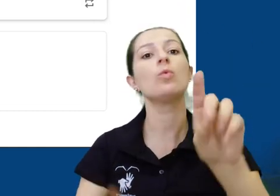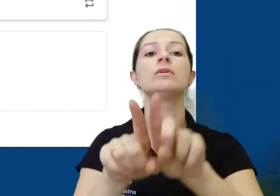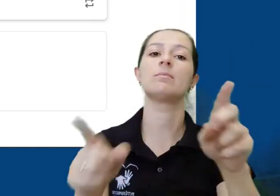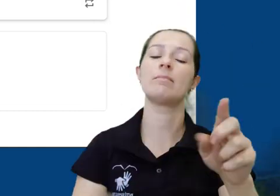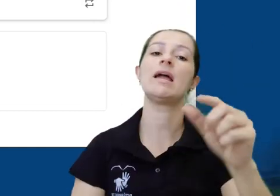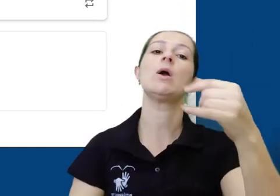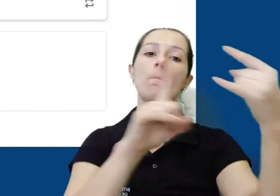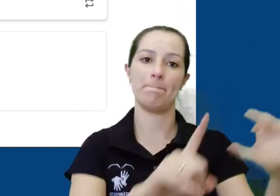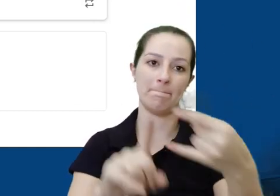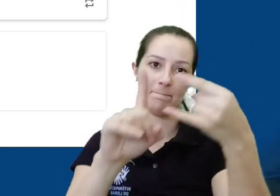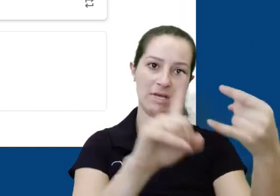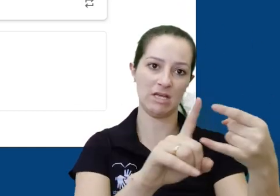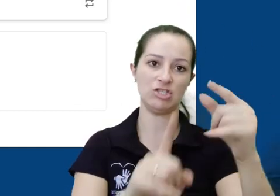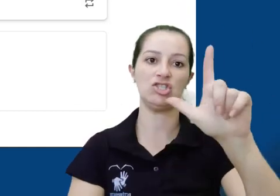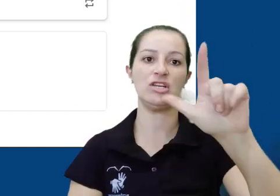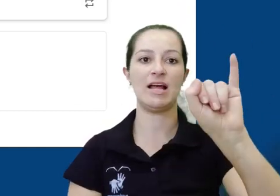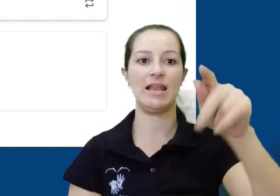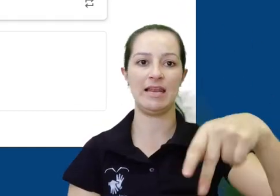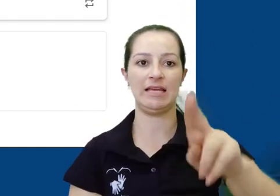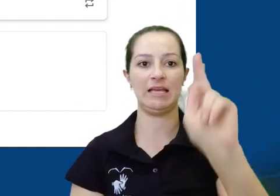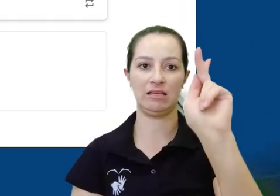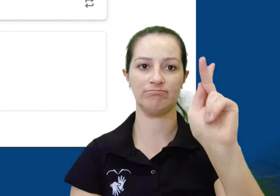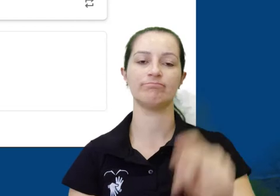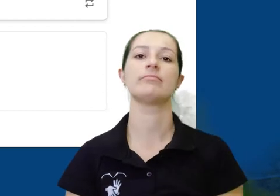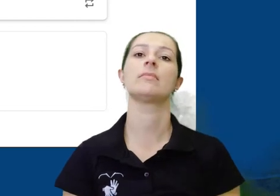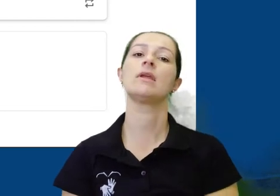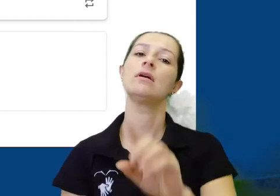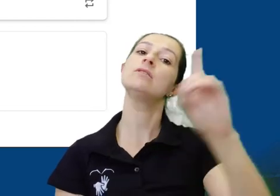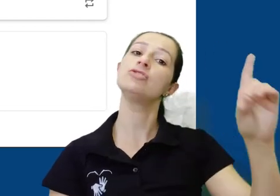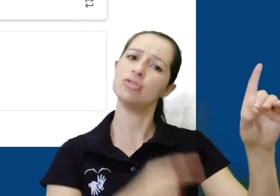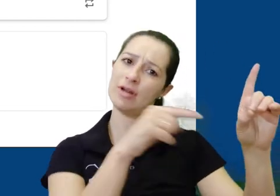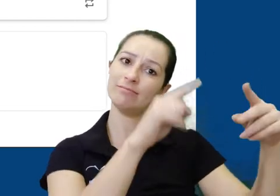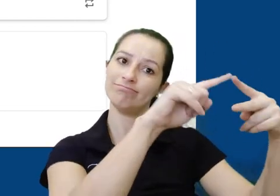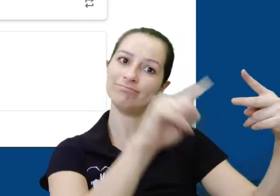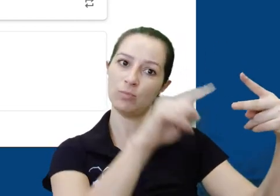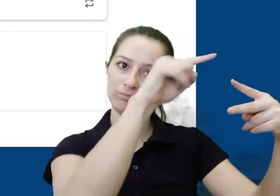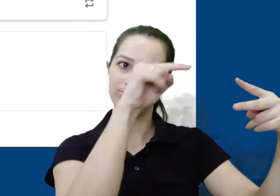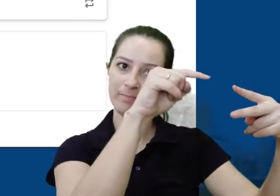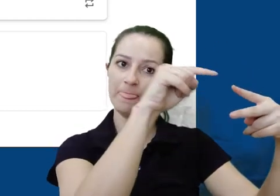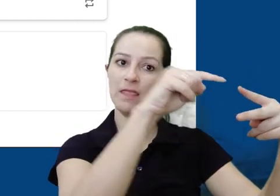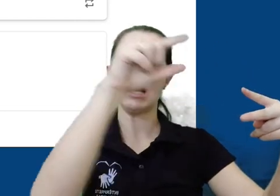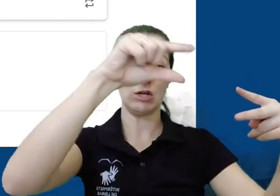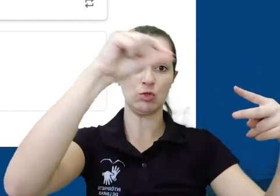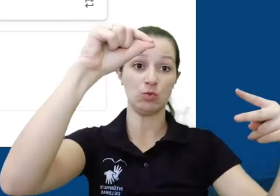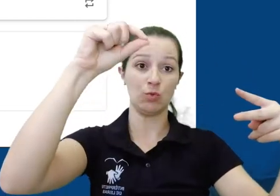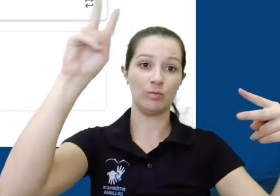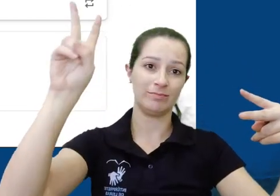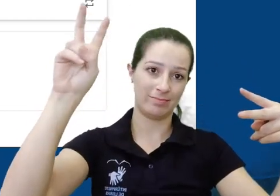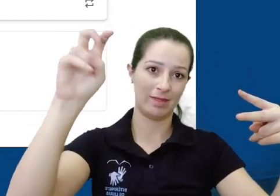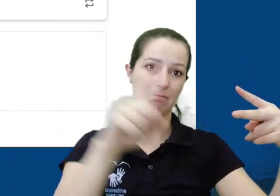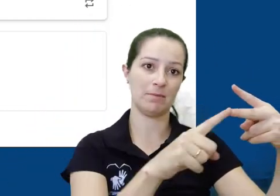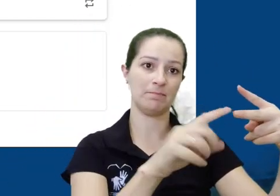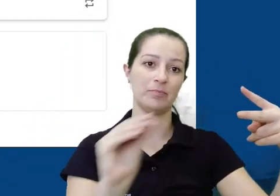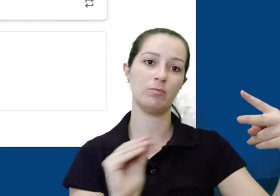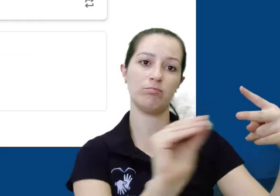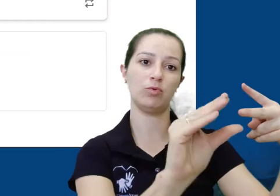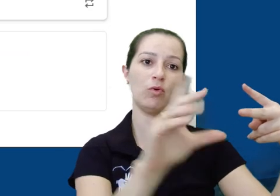Meet. Além disso há no canto inferior direito um primeiro botão que diz selecionar tema e outro abaixo com a opção fazer